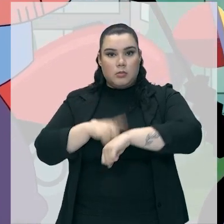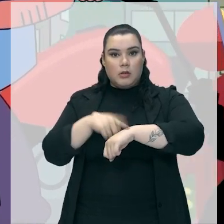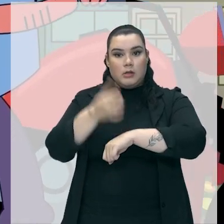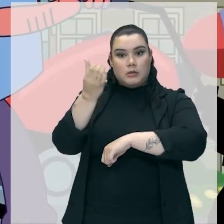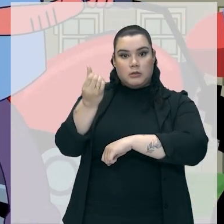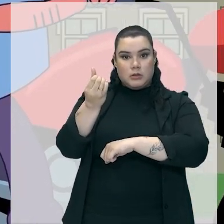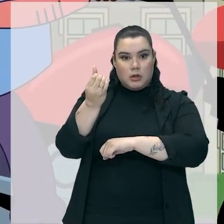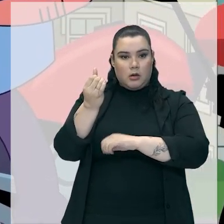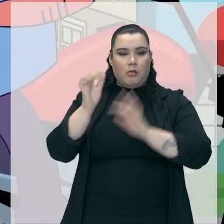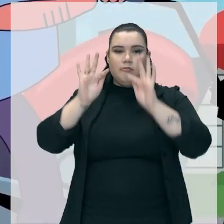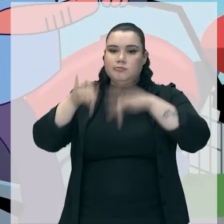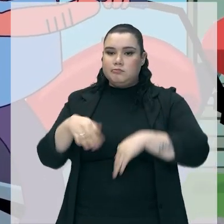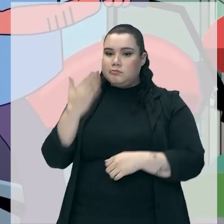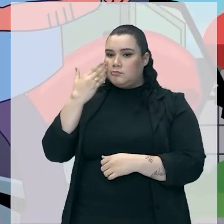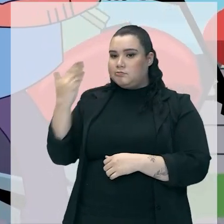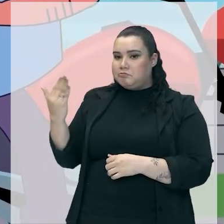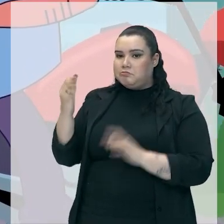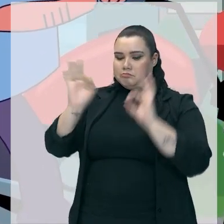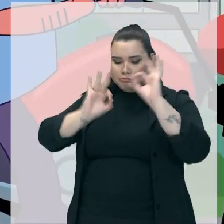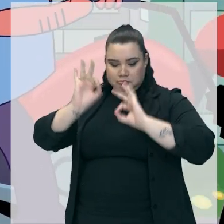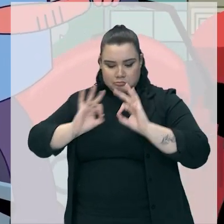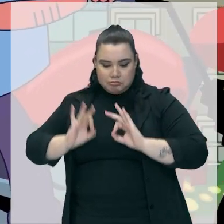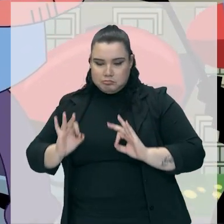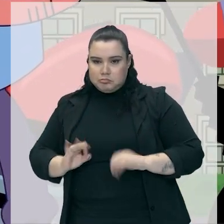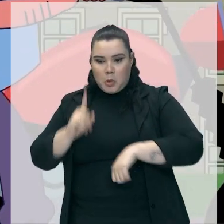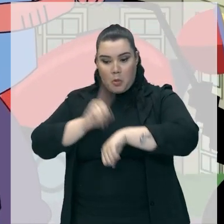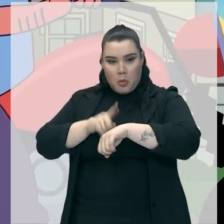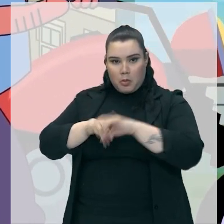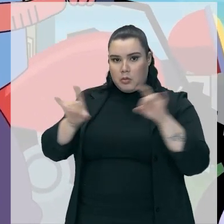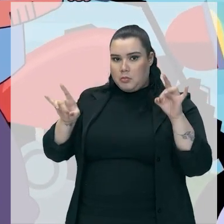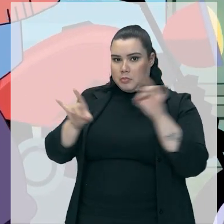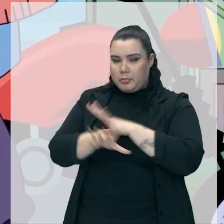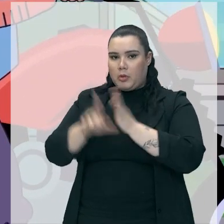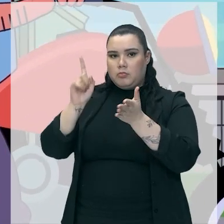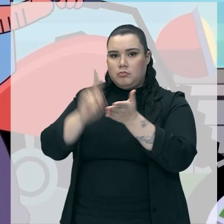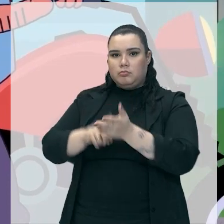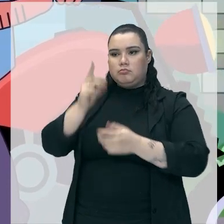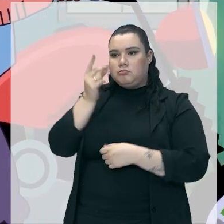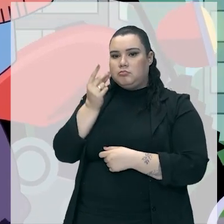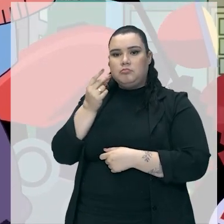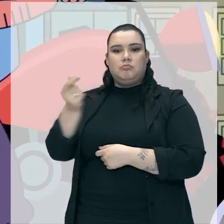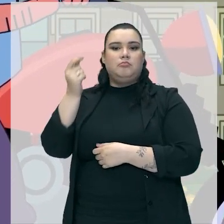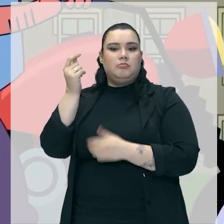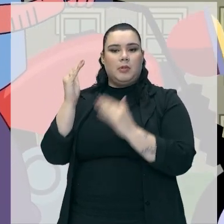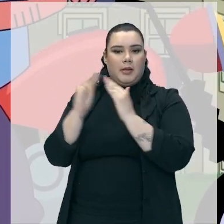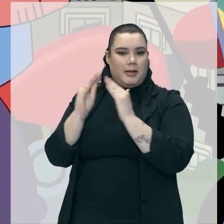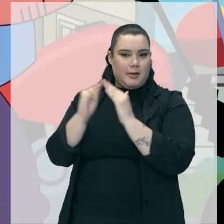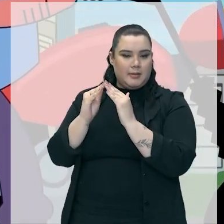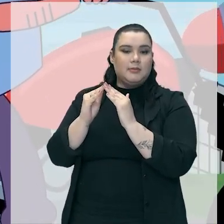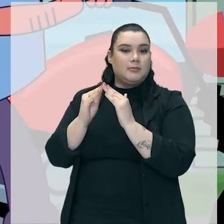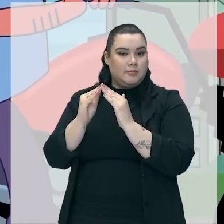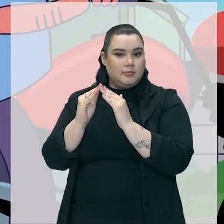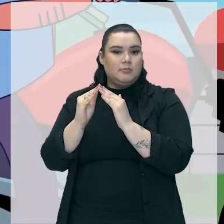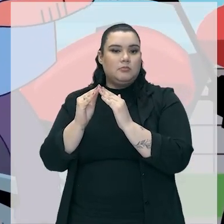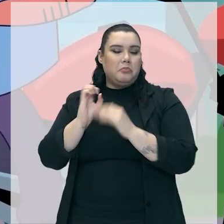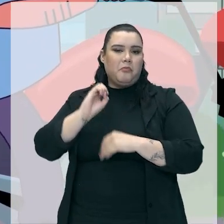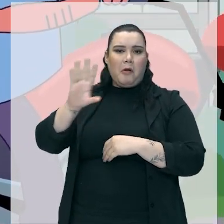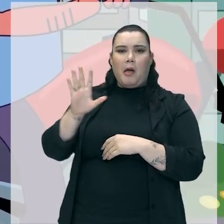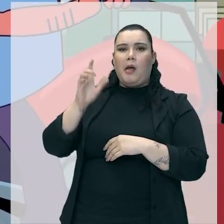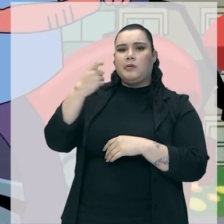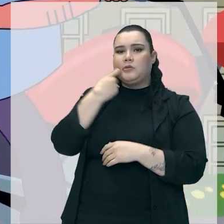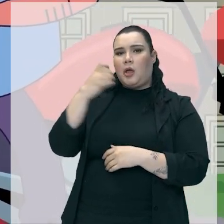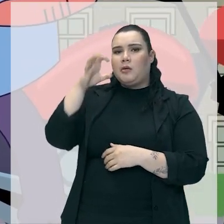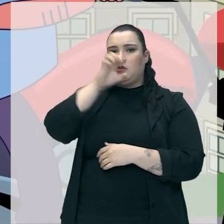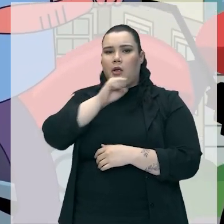acabou, o trabalhador formal deu o horário dele ali, deu nove e meia, deu dez horas, é tchau, ele vai curtir ali o fim de